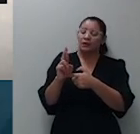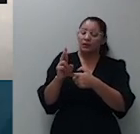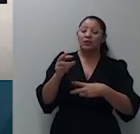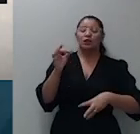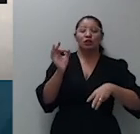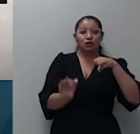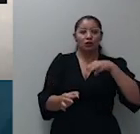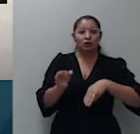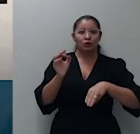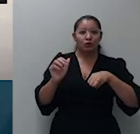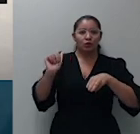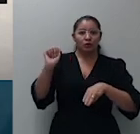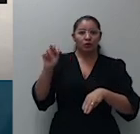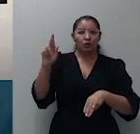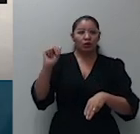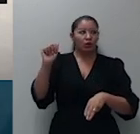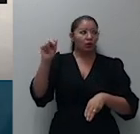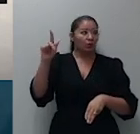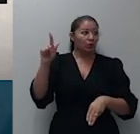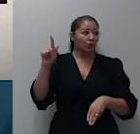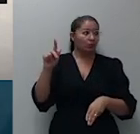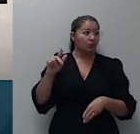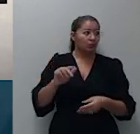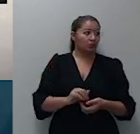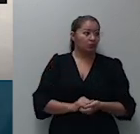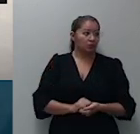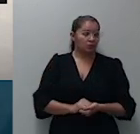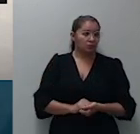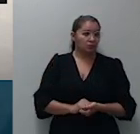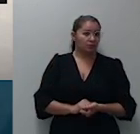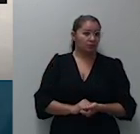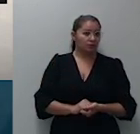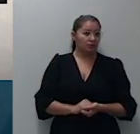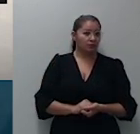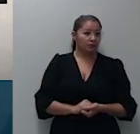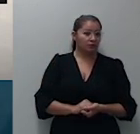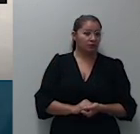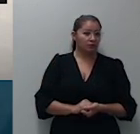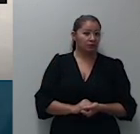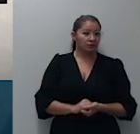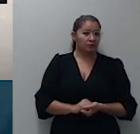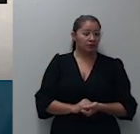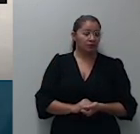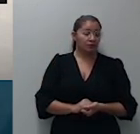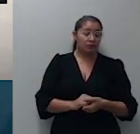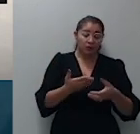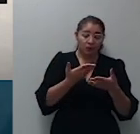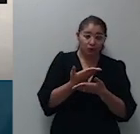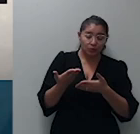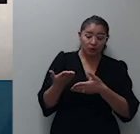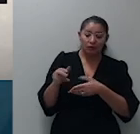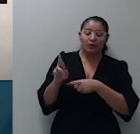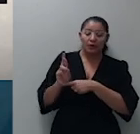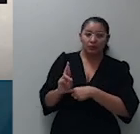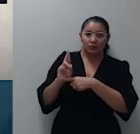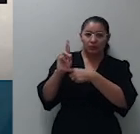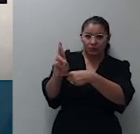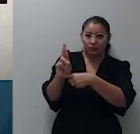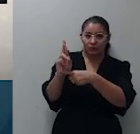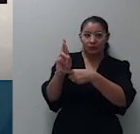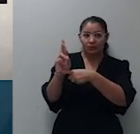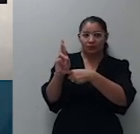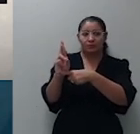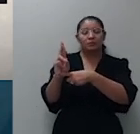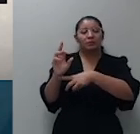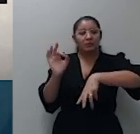a é um voto vista do ministro Raul relatoria do ministro Marco Butze